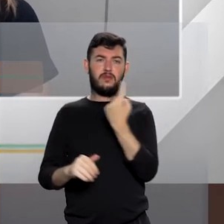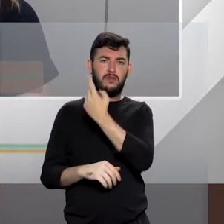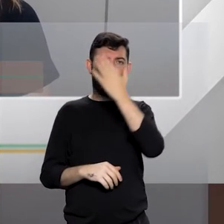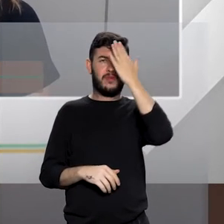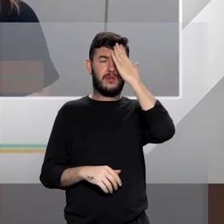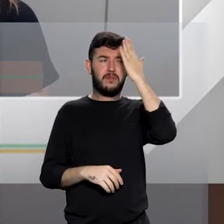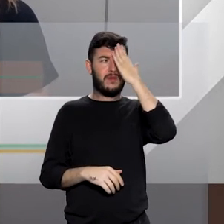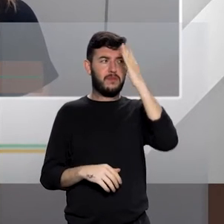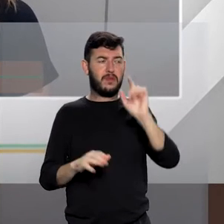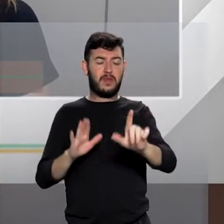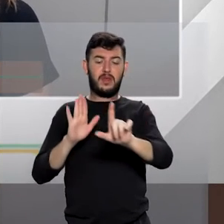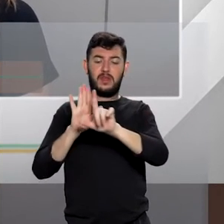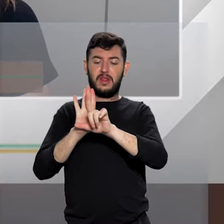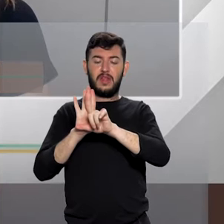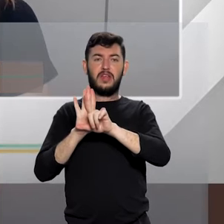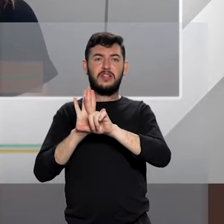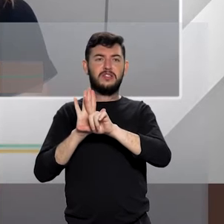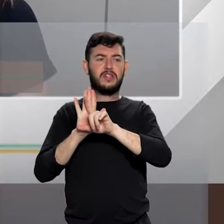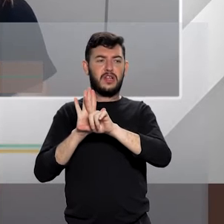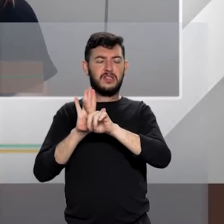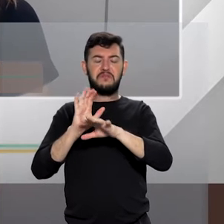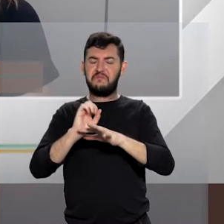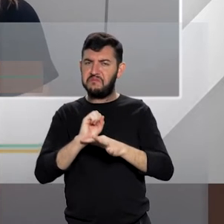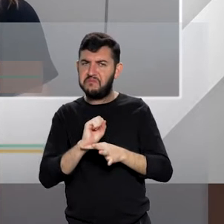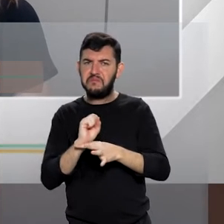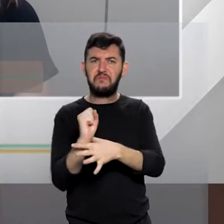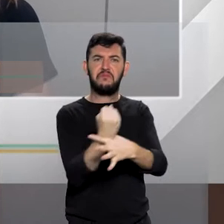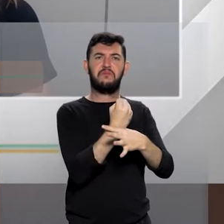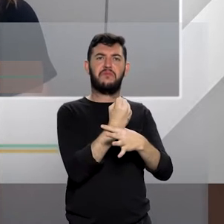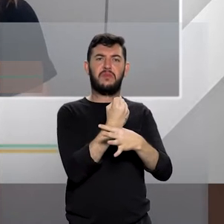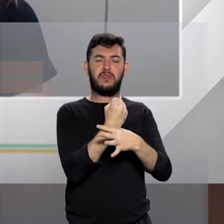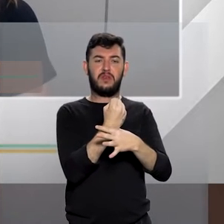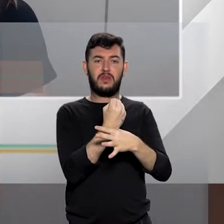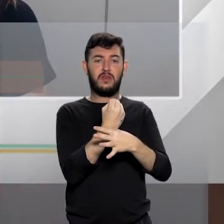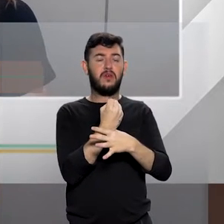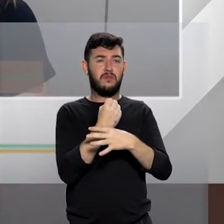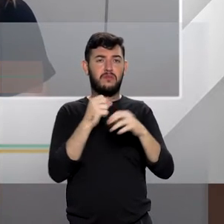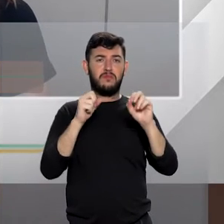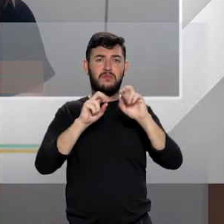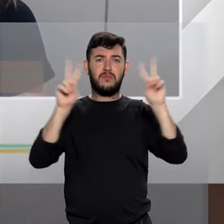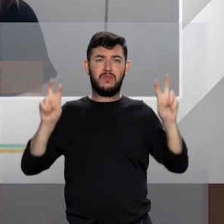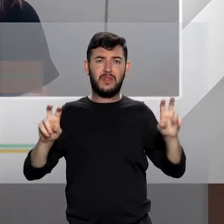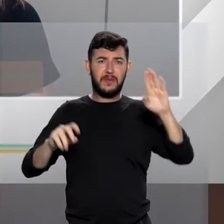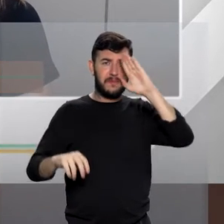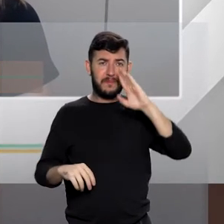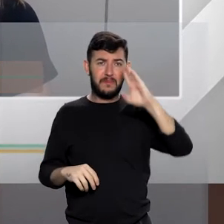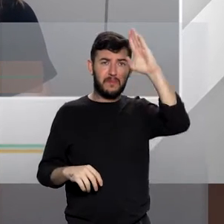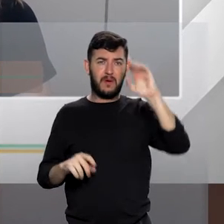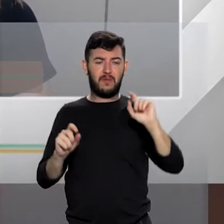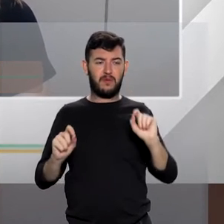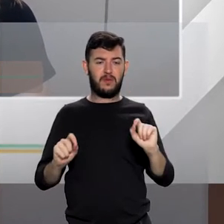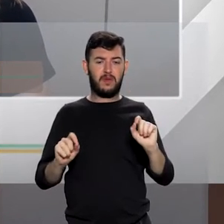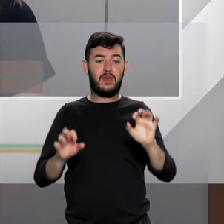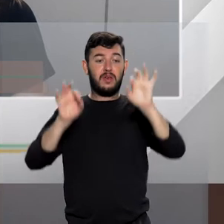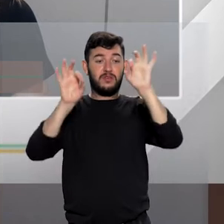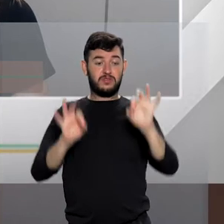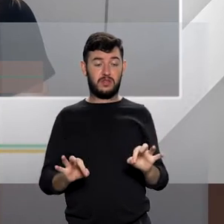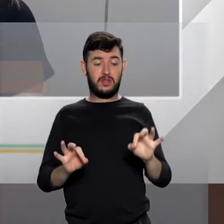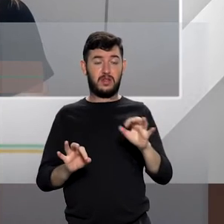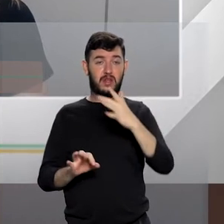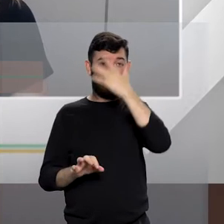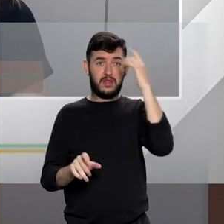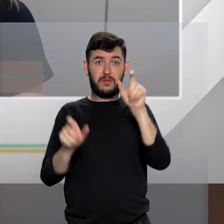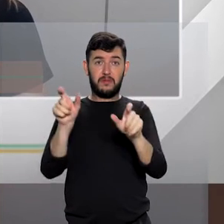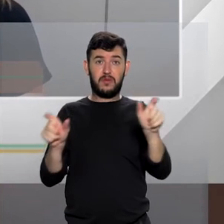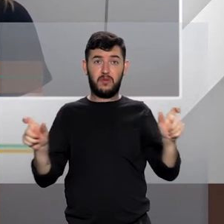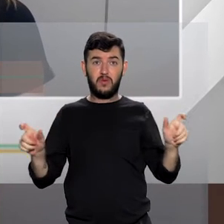garantista, uma legislação que considera como centro temático essencial a dignidade da pessoa humana, mas